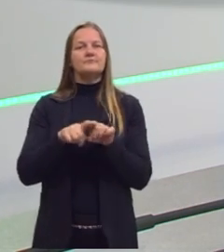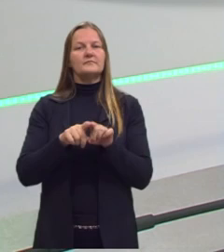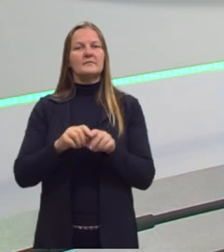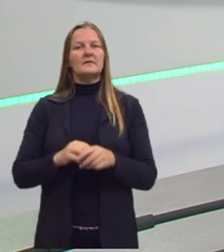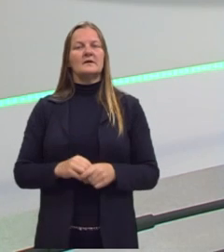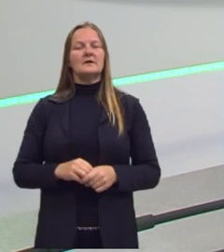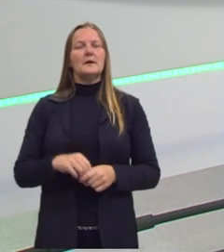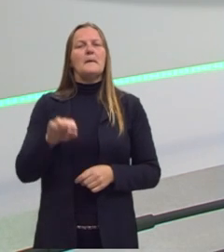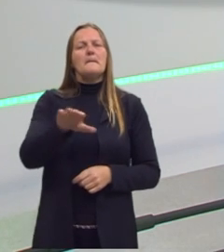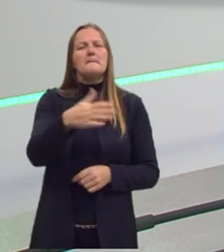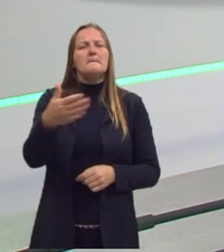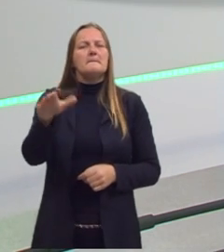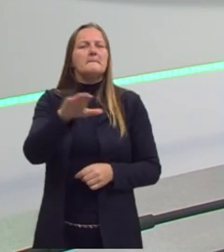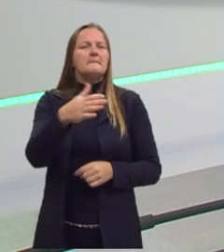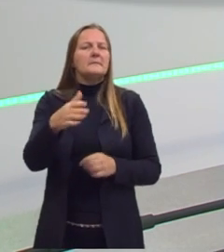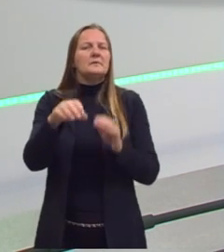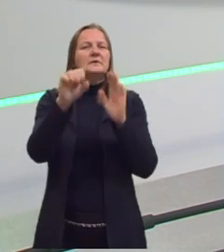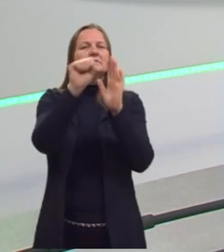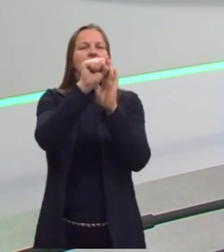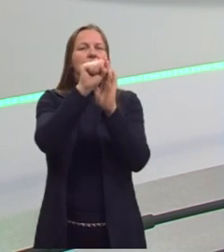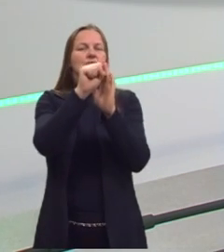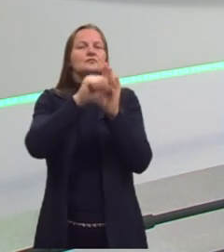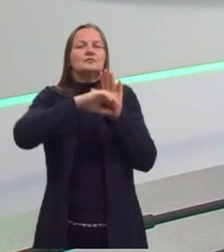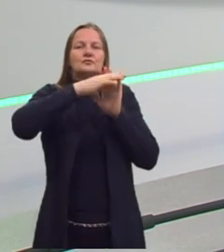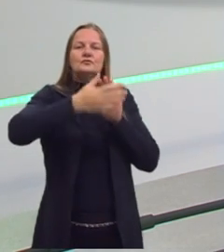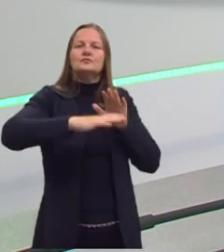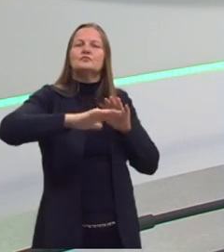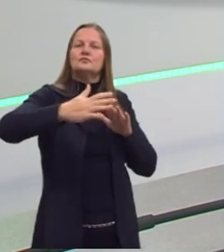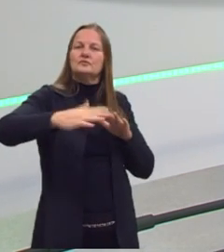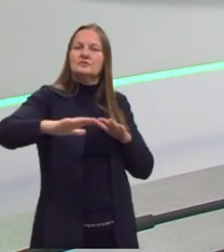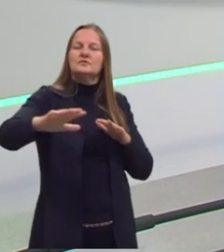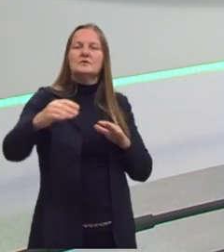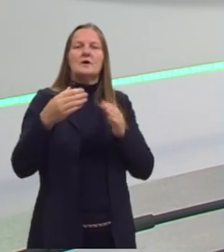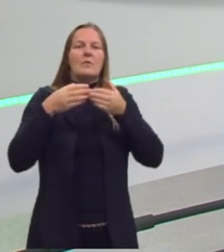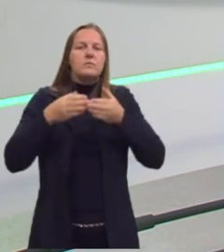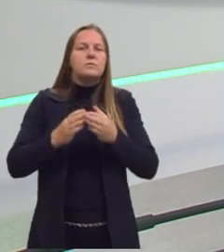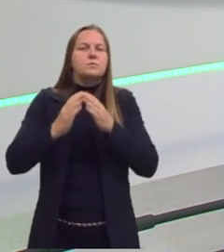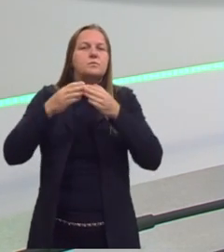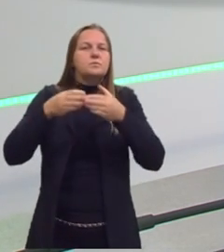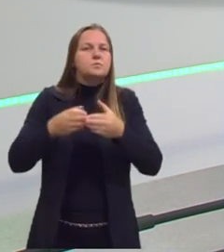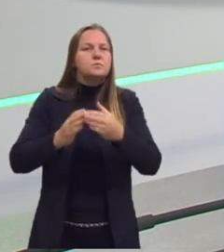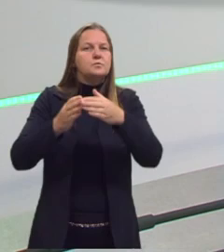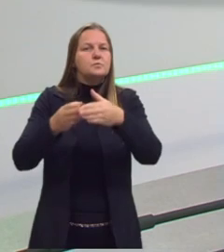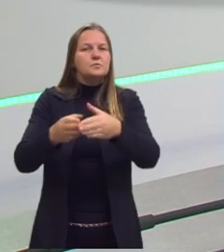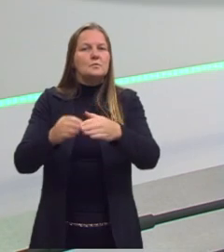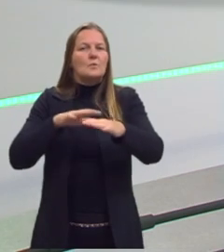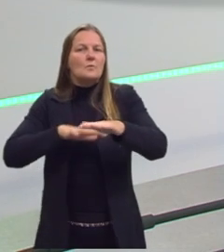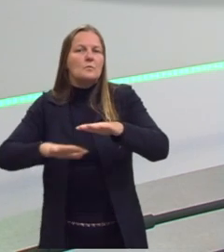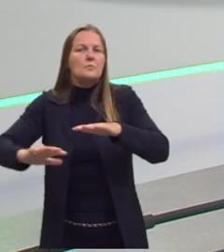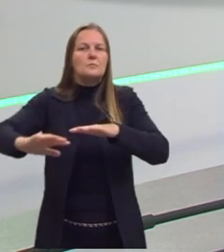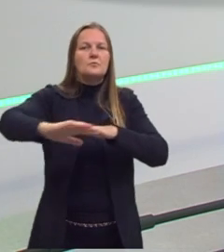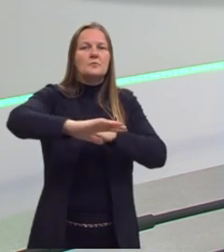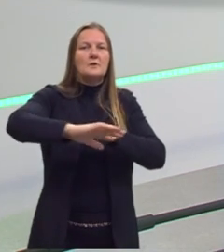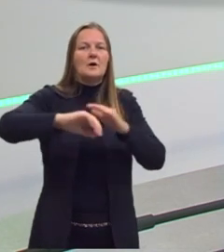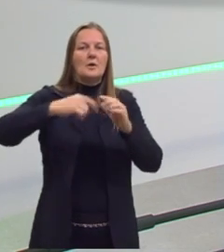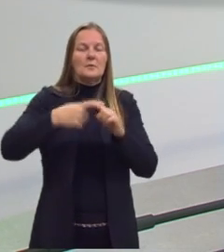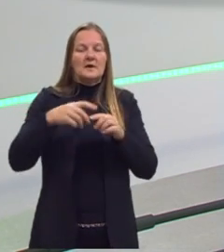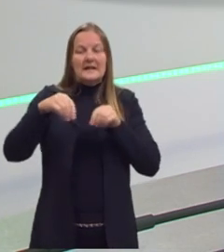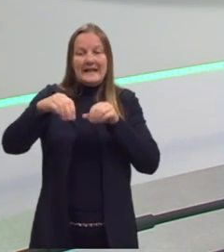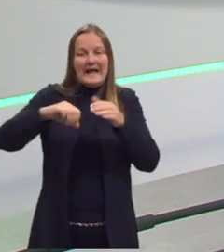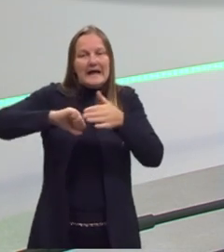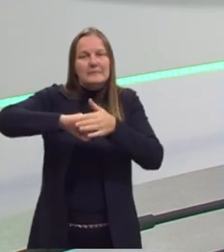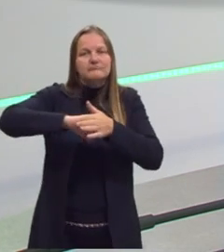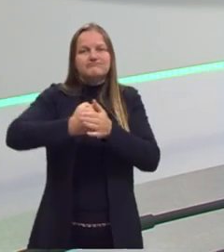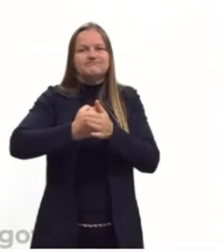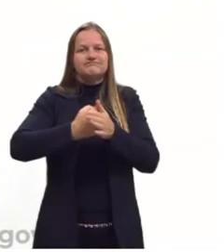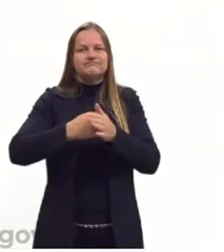por volta, então, por via marítima, com embarcações. Porque os turcos otomanos bloquearam essa rota terrestre.